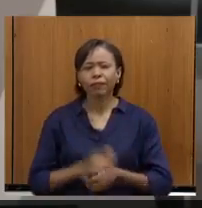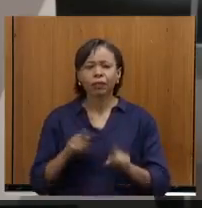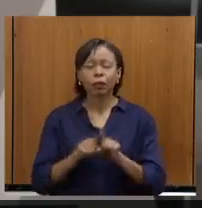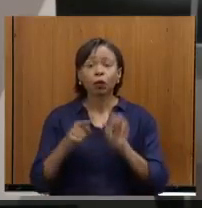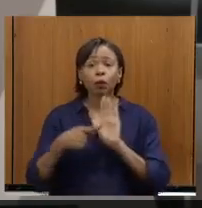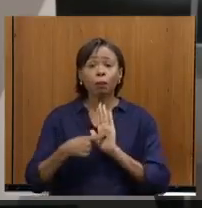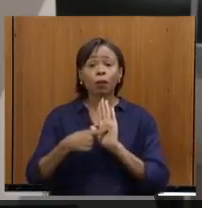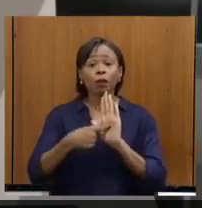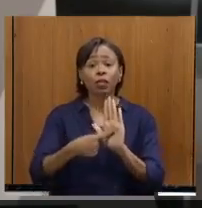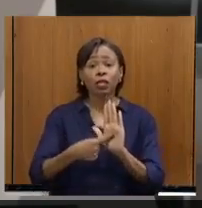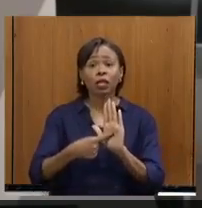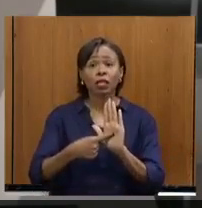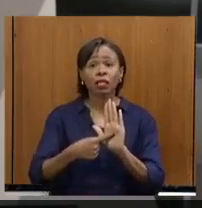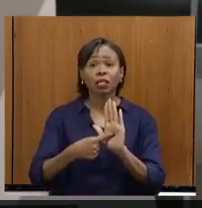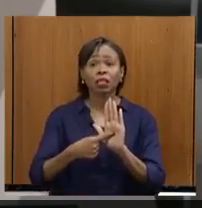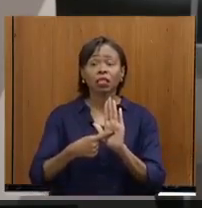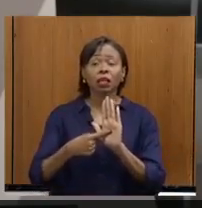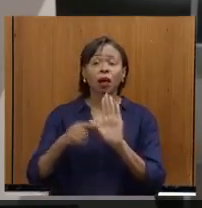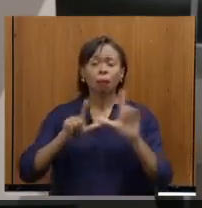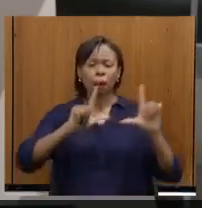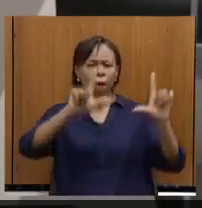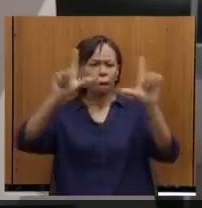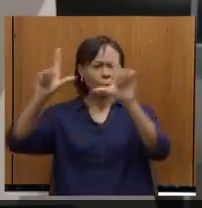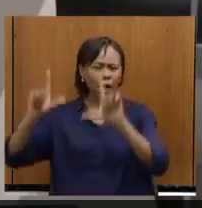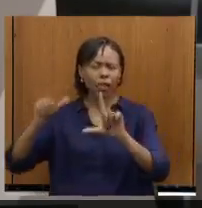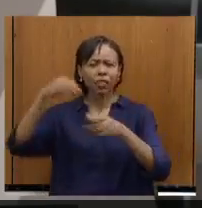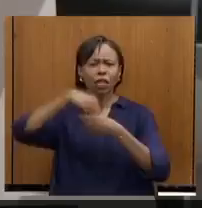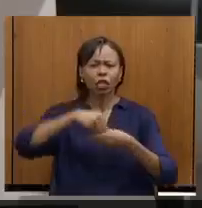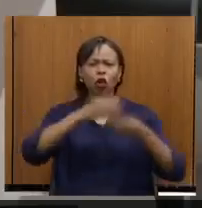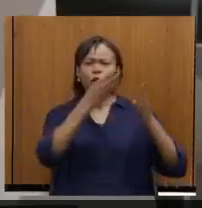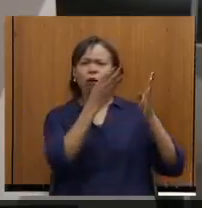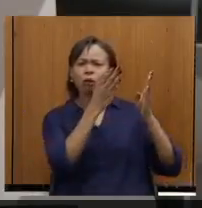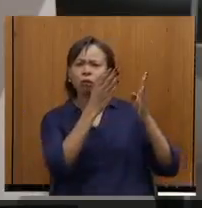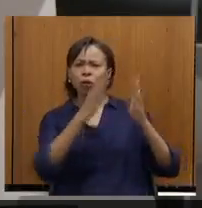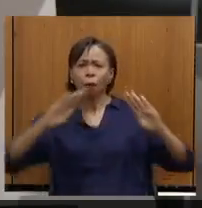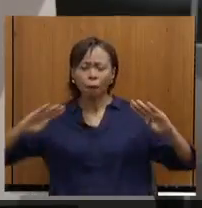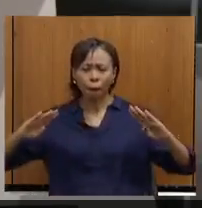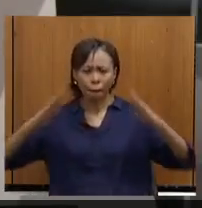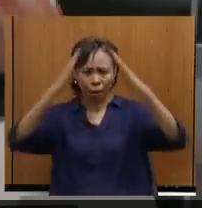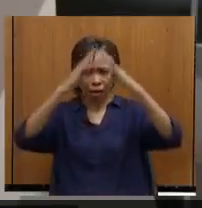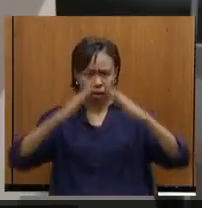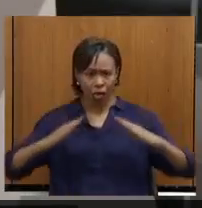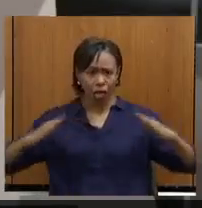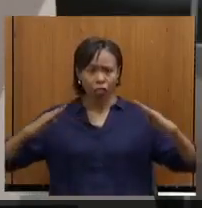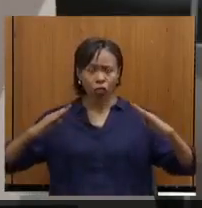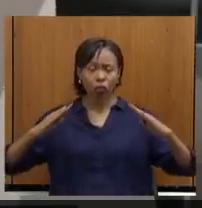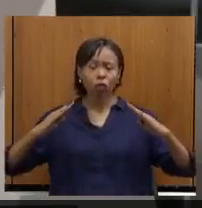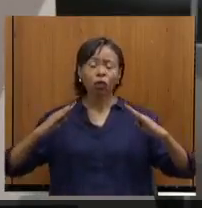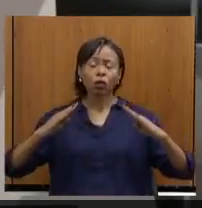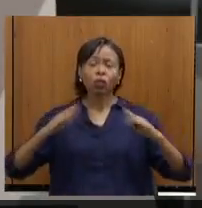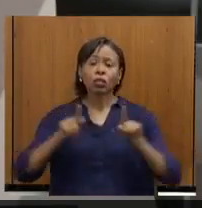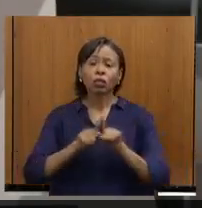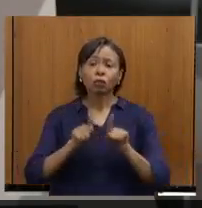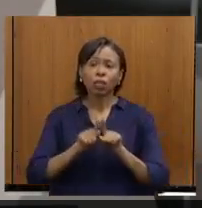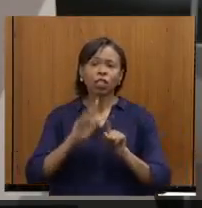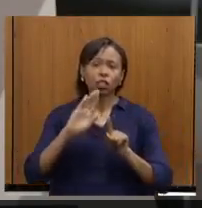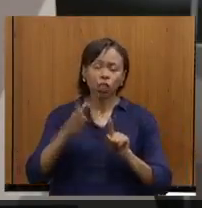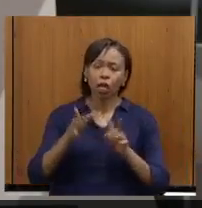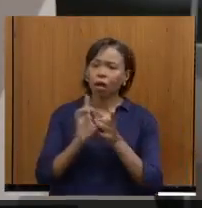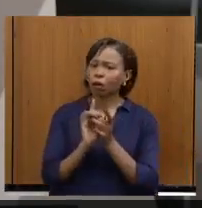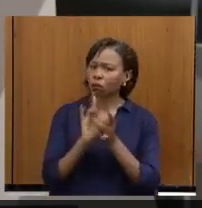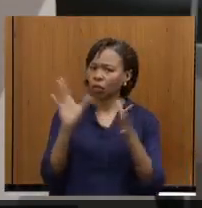Exposição da Alfredo Seschiati, que está no Palácio da Liberdade, o Palácio da Liberdade agora, que é da cultura, foi transferido, está aberto ao público.